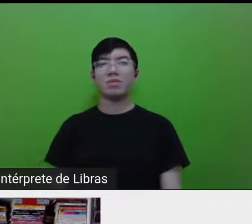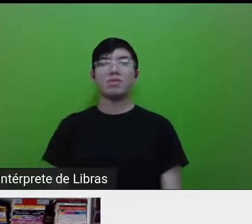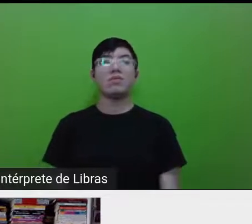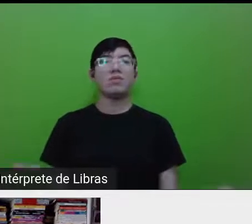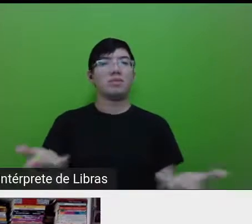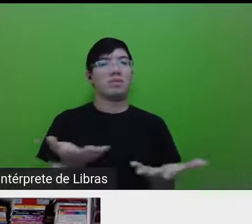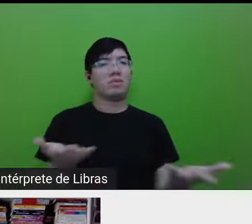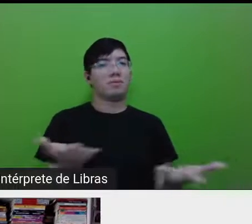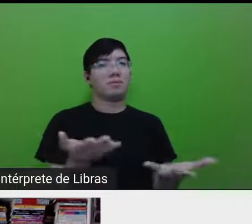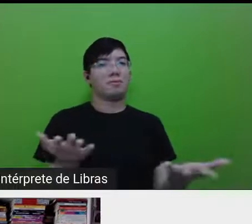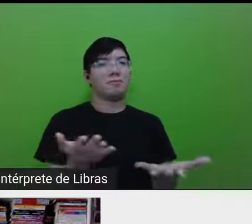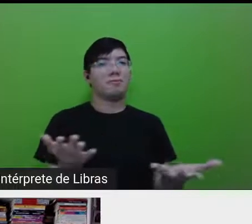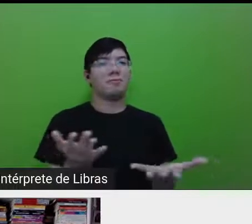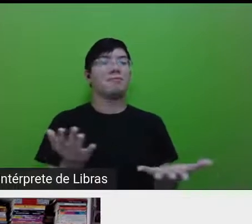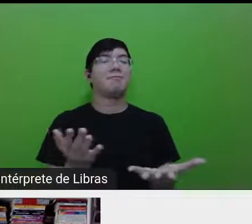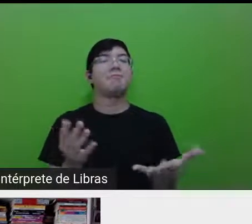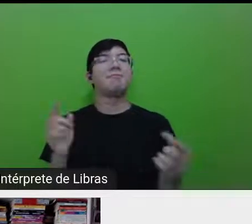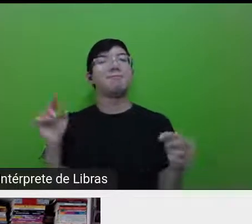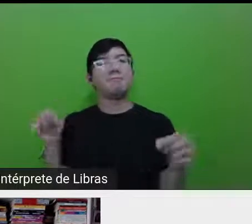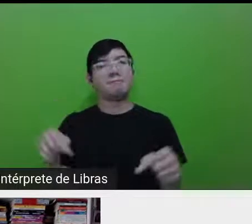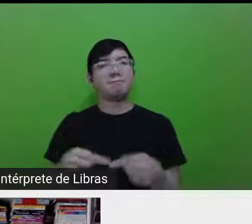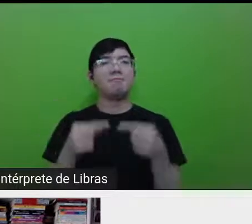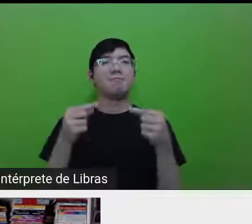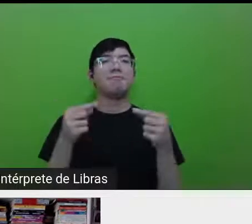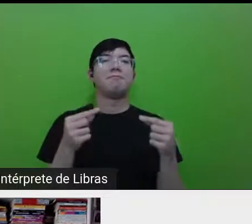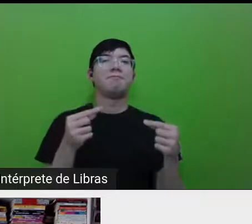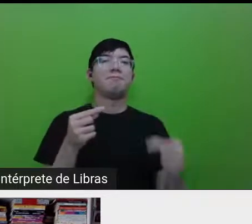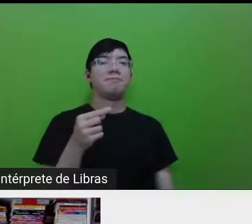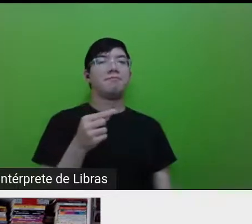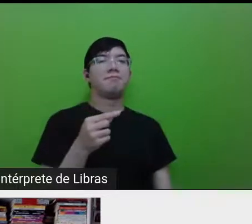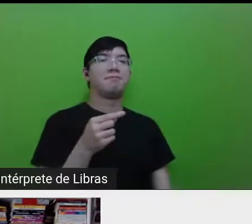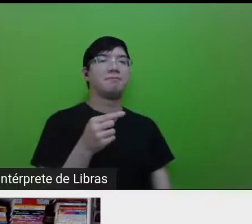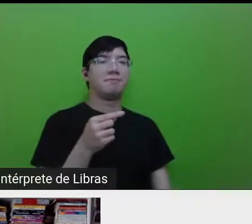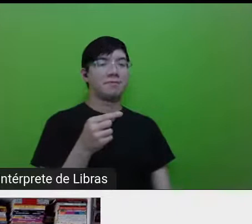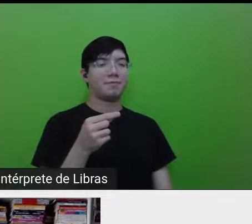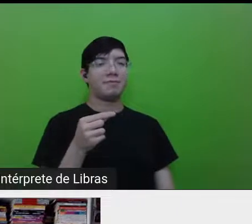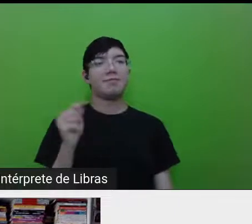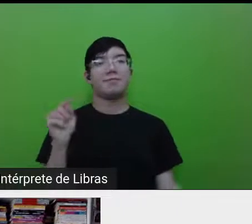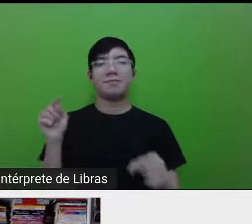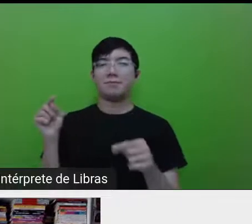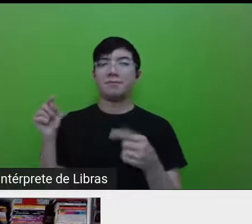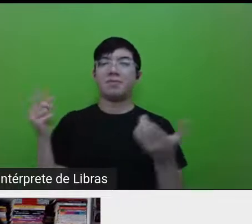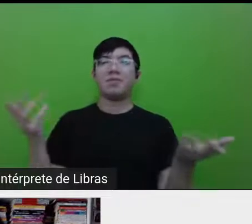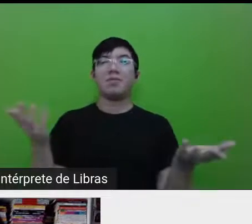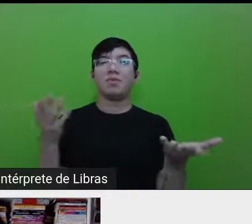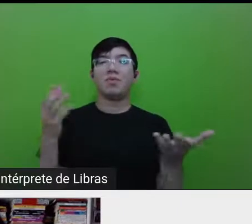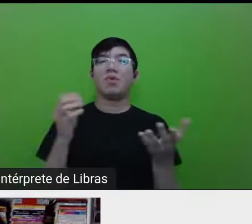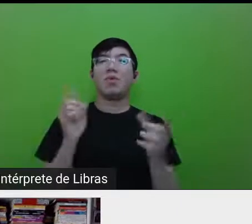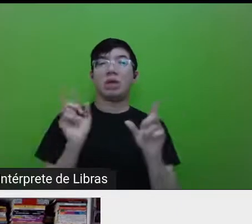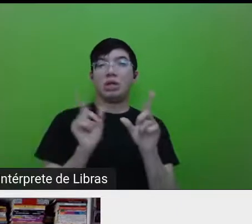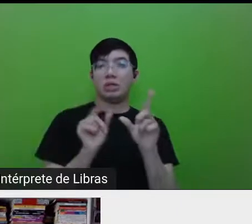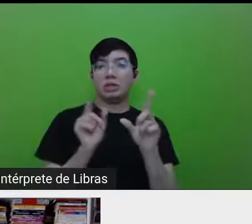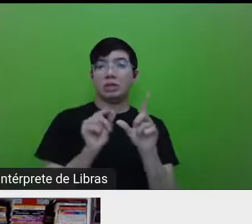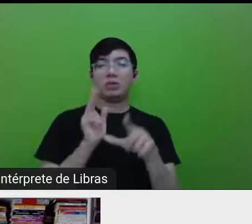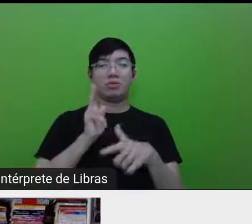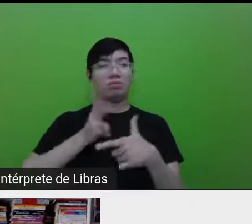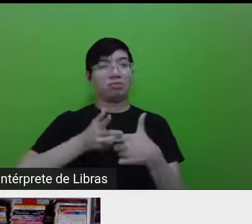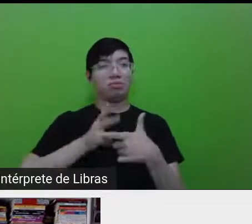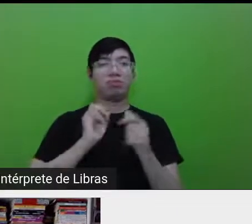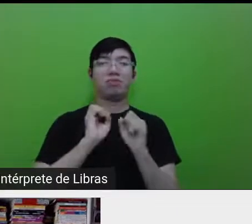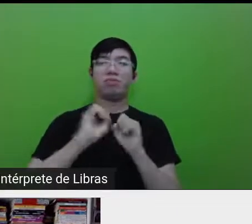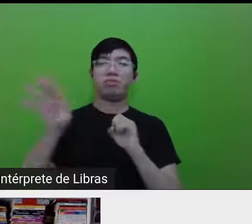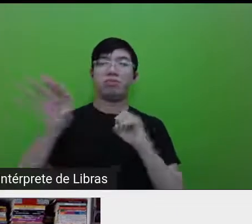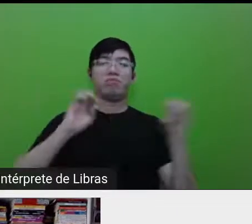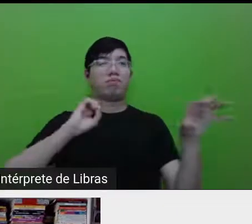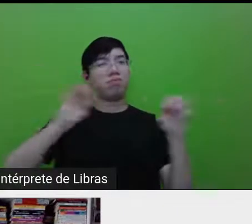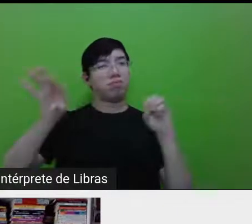sincronizada ao mesmo tempo. Mas, envie esse programa para as pessoas que vocês gostam, envie esse programa